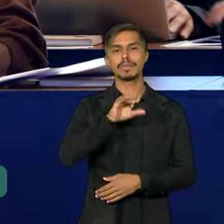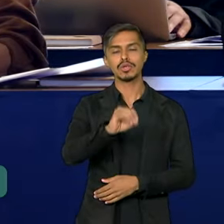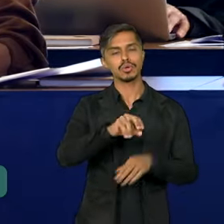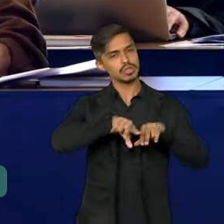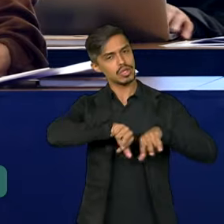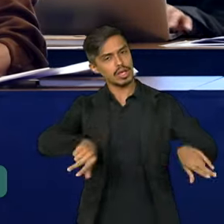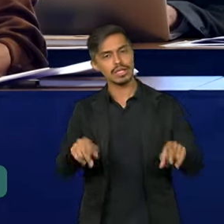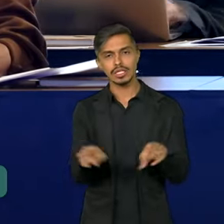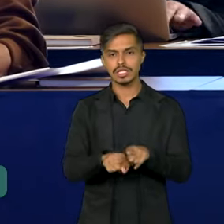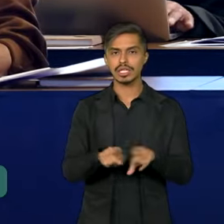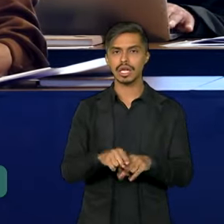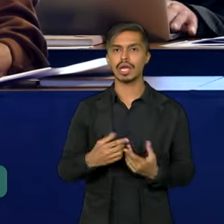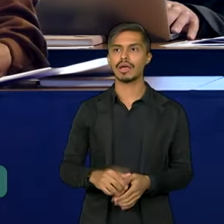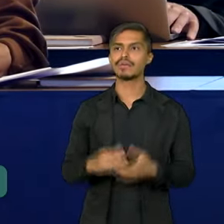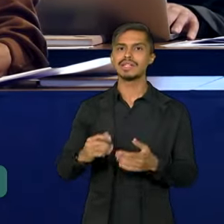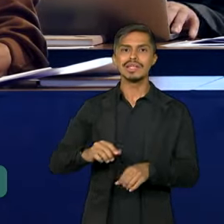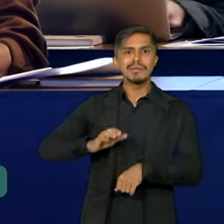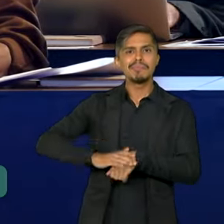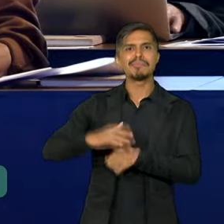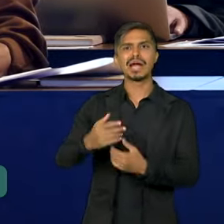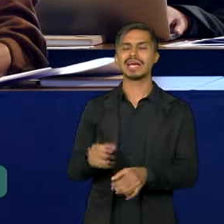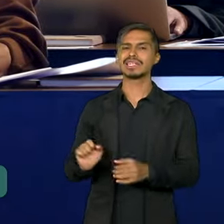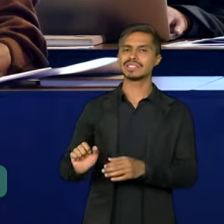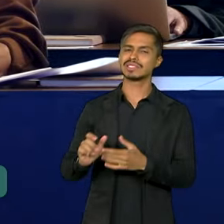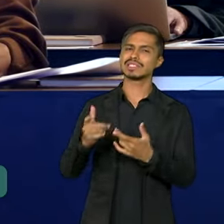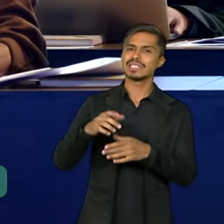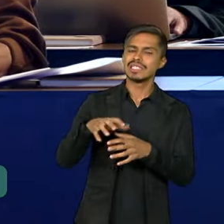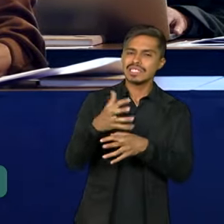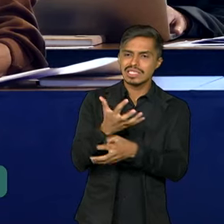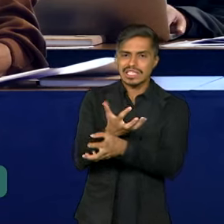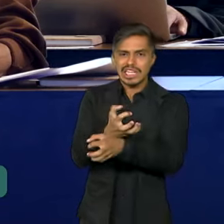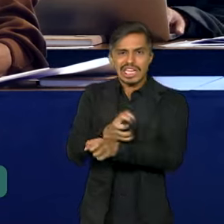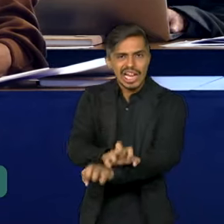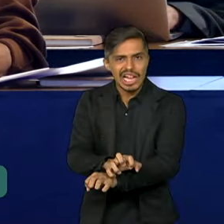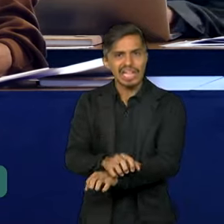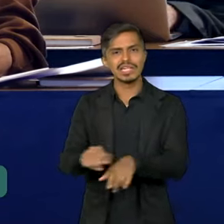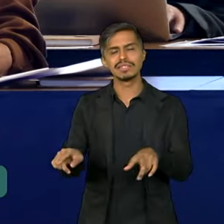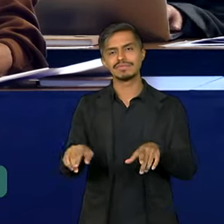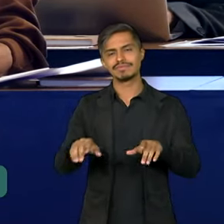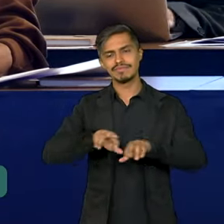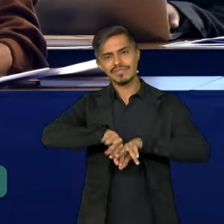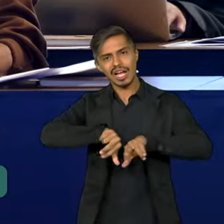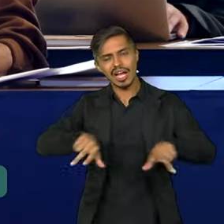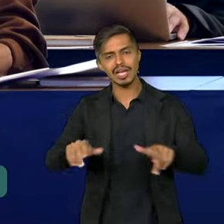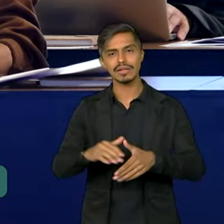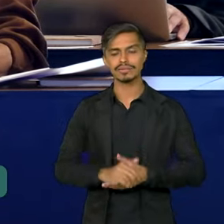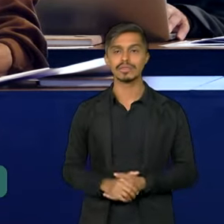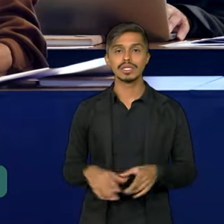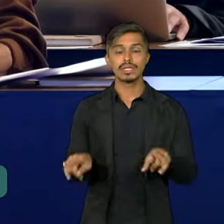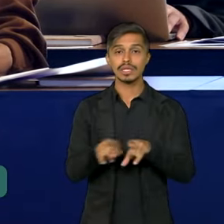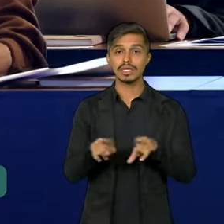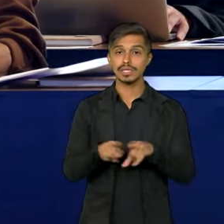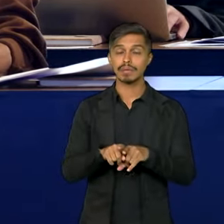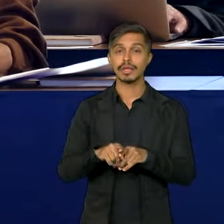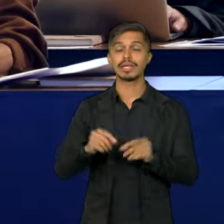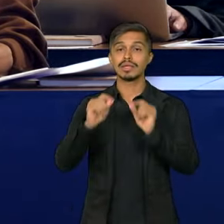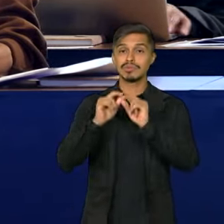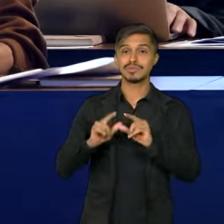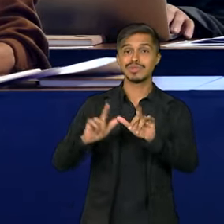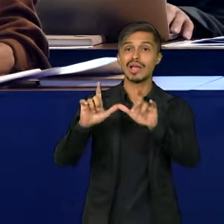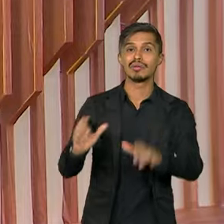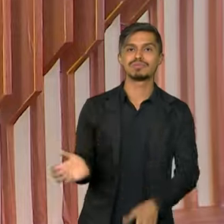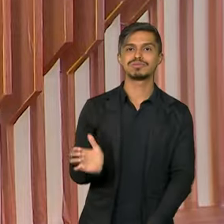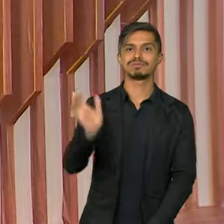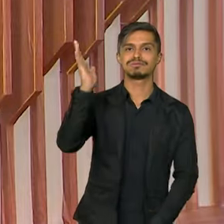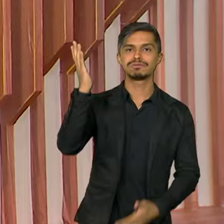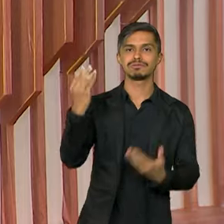a intensificação dos processos de desertificação e das secas, além do aumento da poluição.